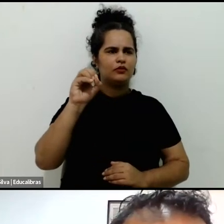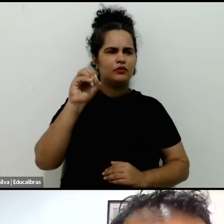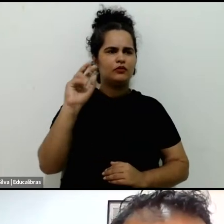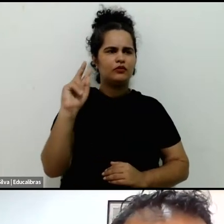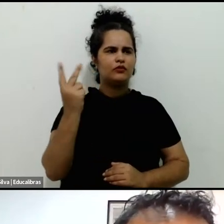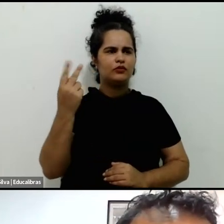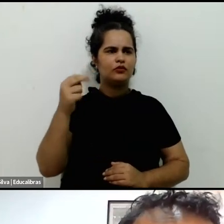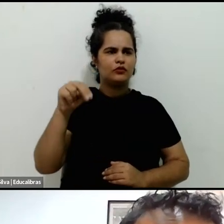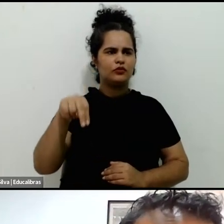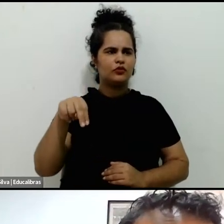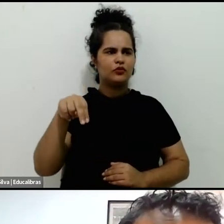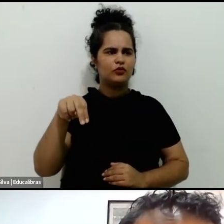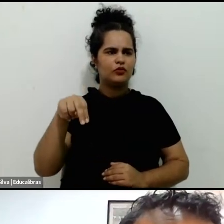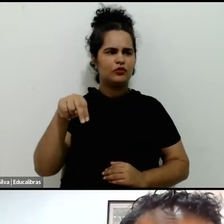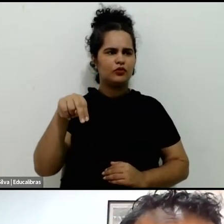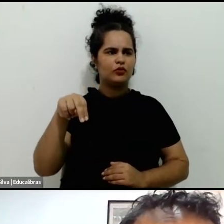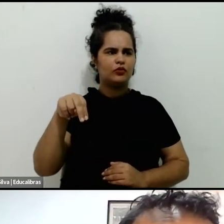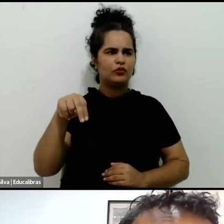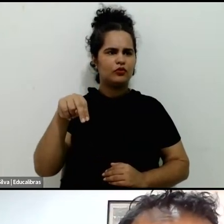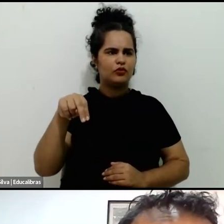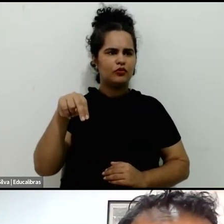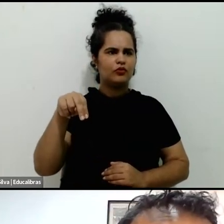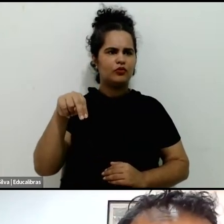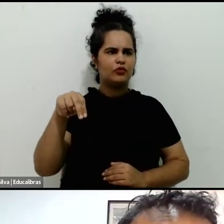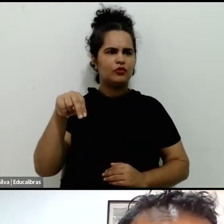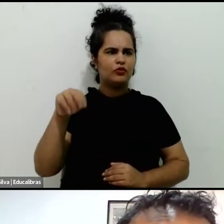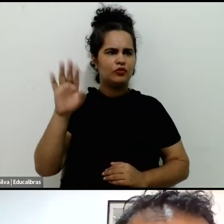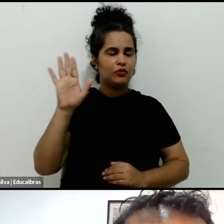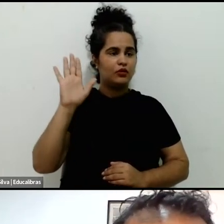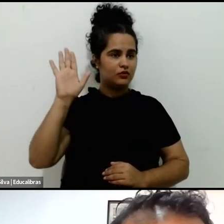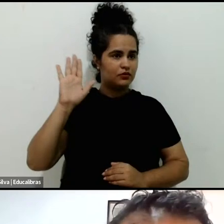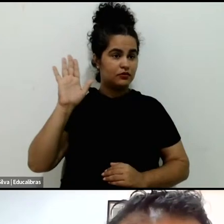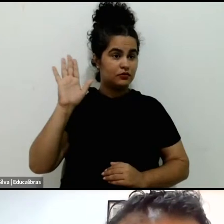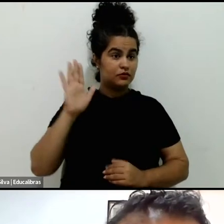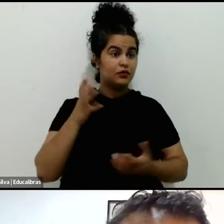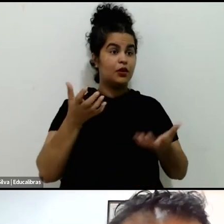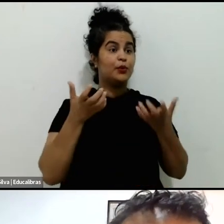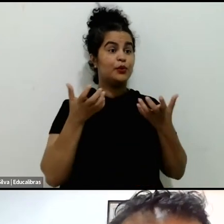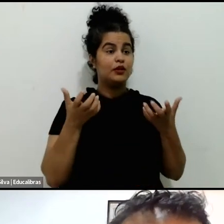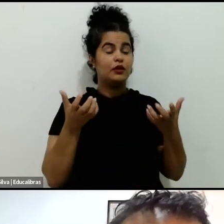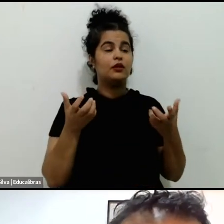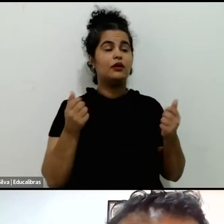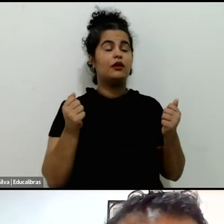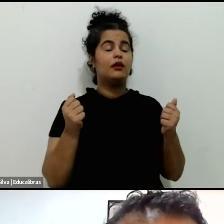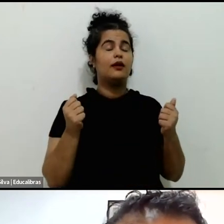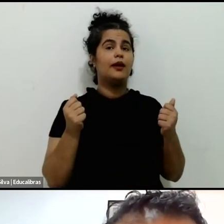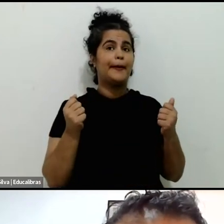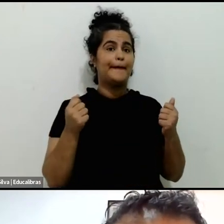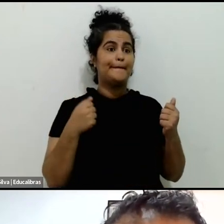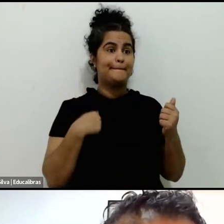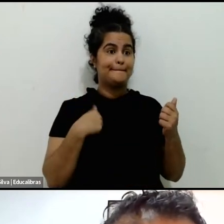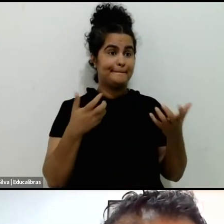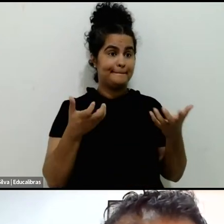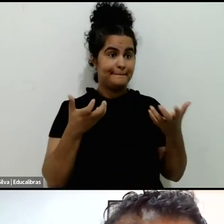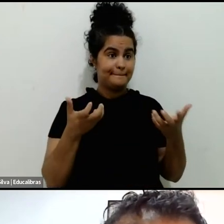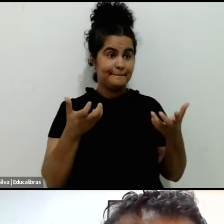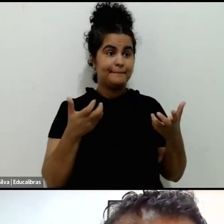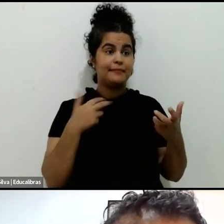O Alisson gostaria de... Não, eu gostaria de responder à primeira pergunta.